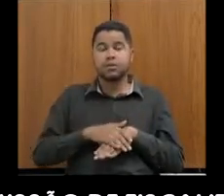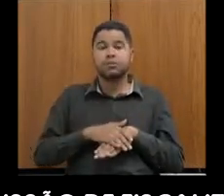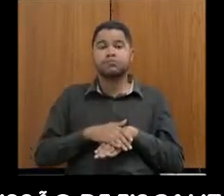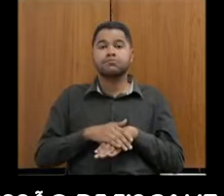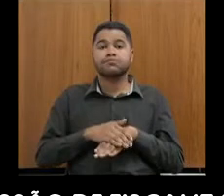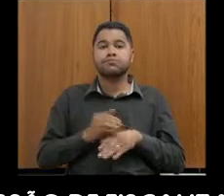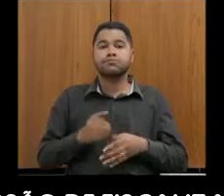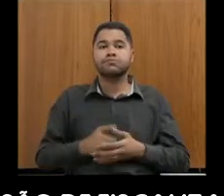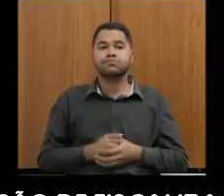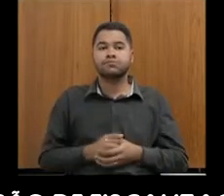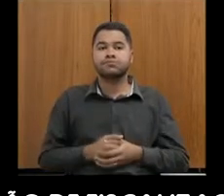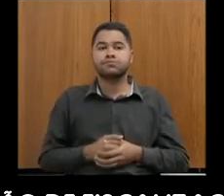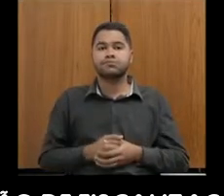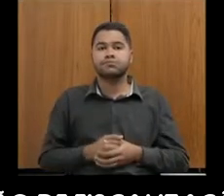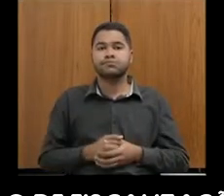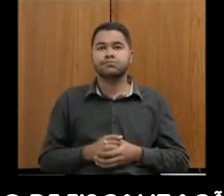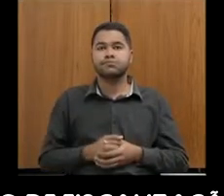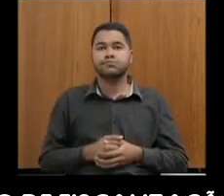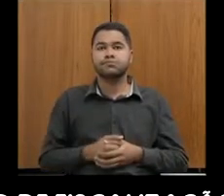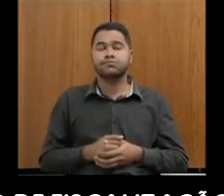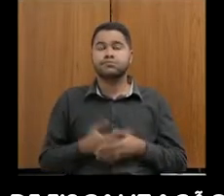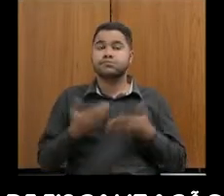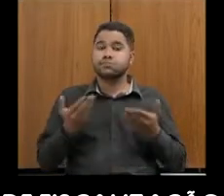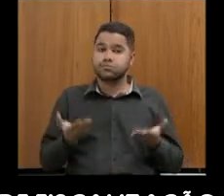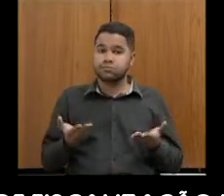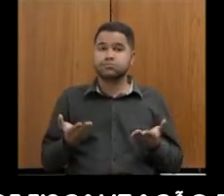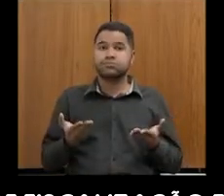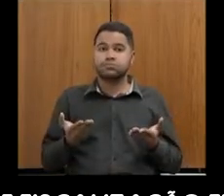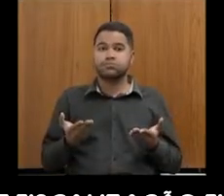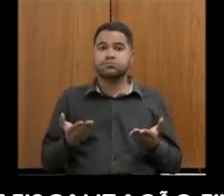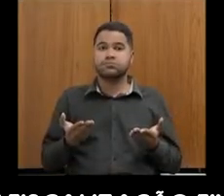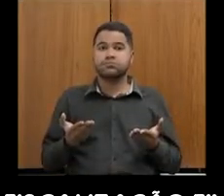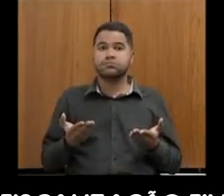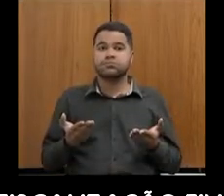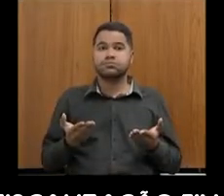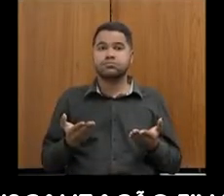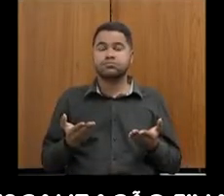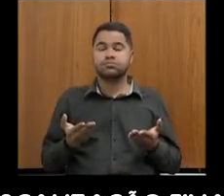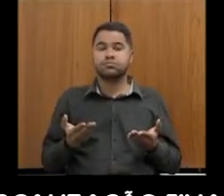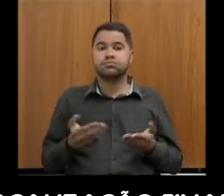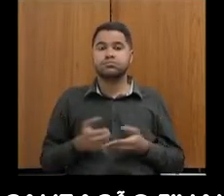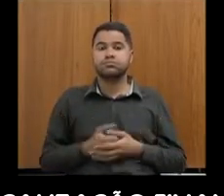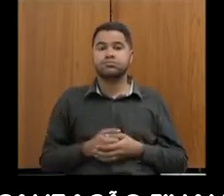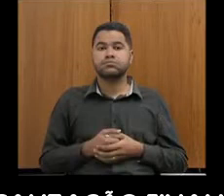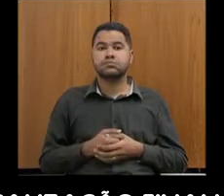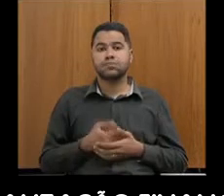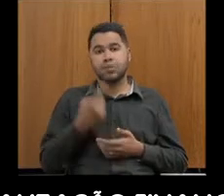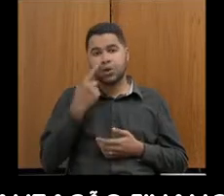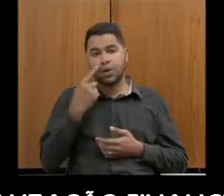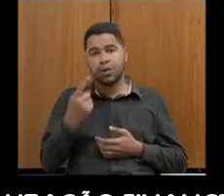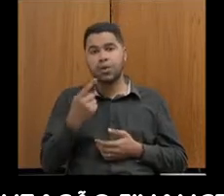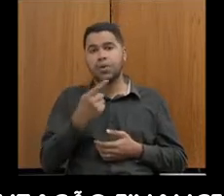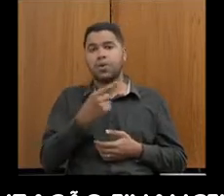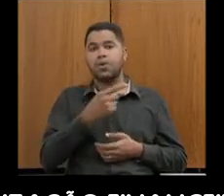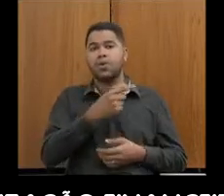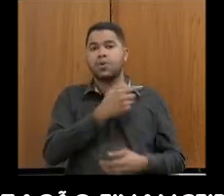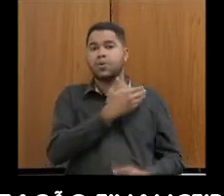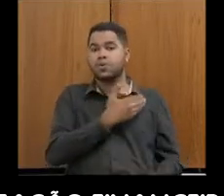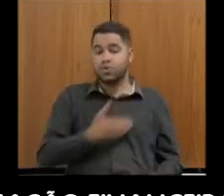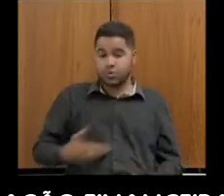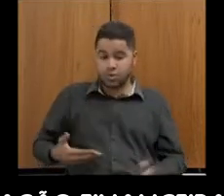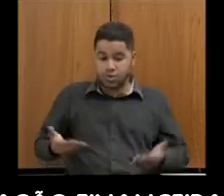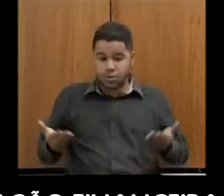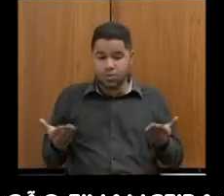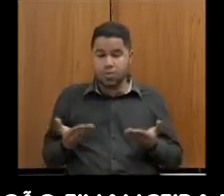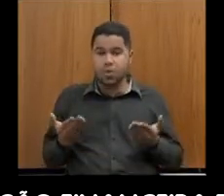a interação. E isso nos permite olhar para o estado, o estado que, hoje,